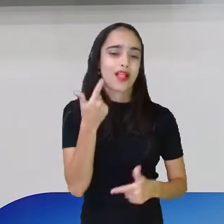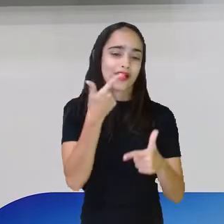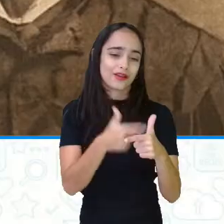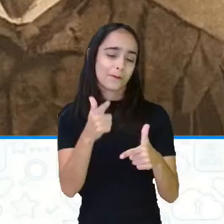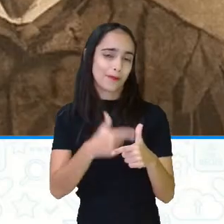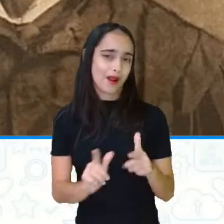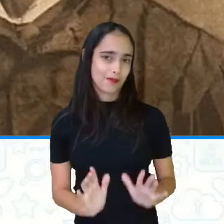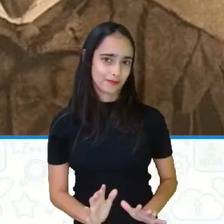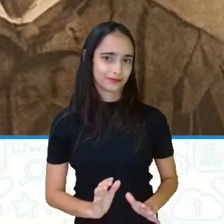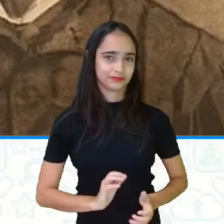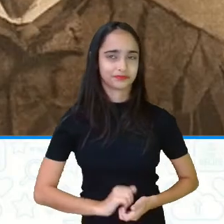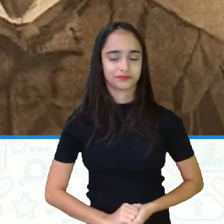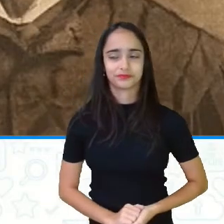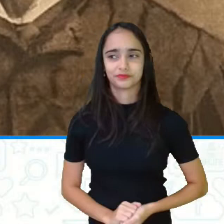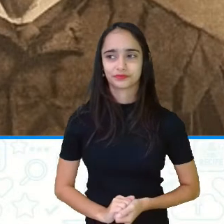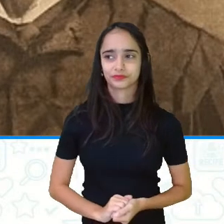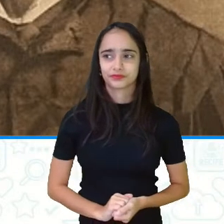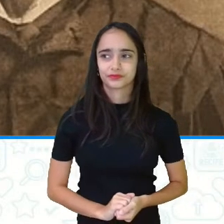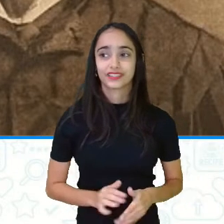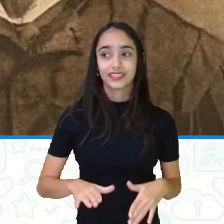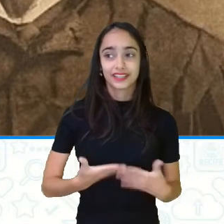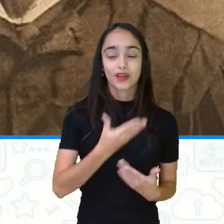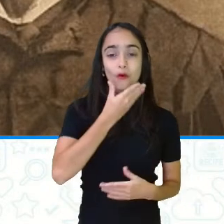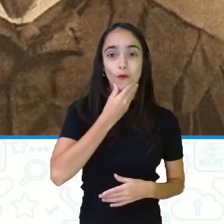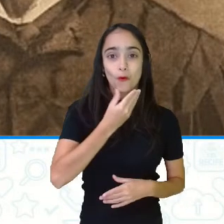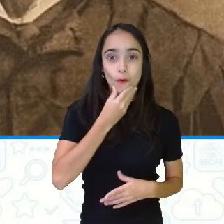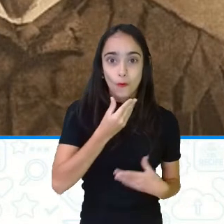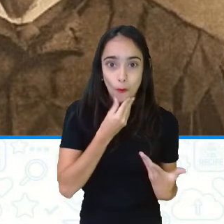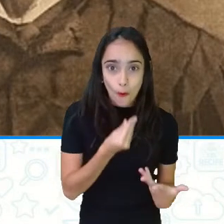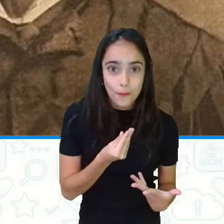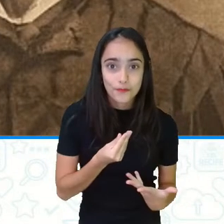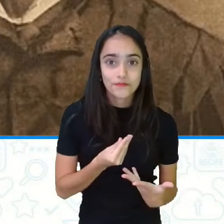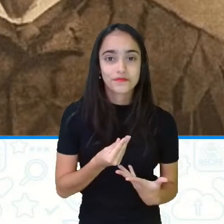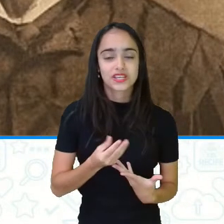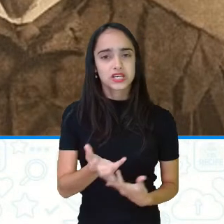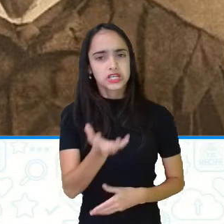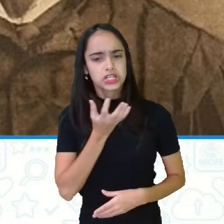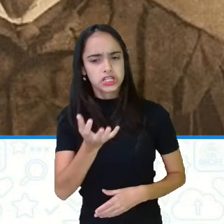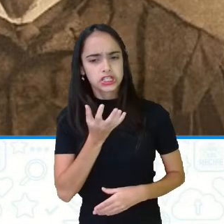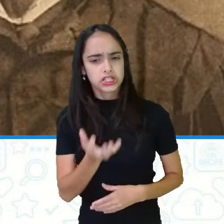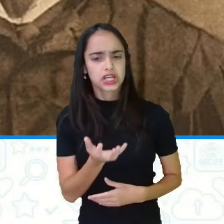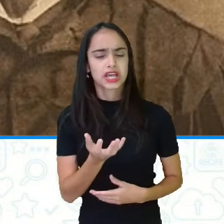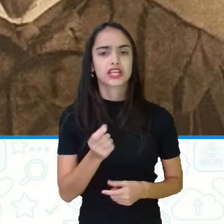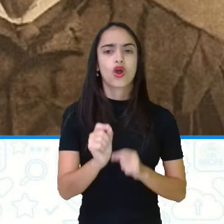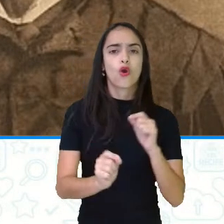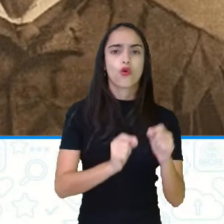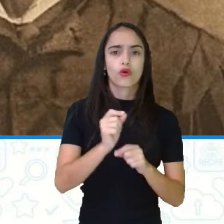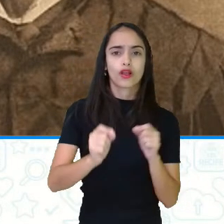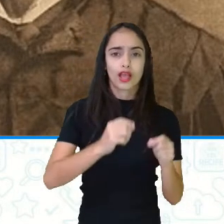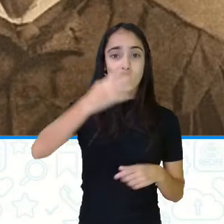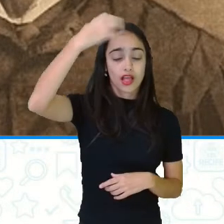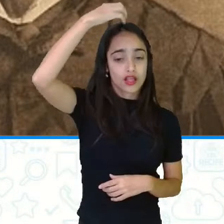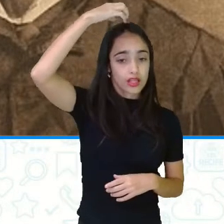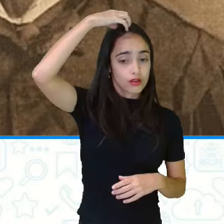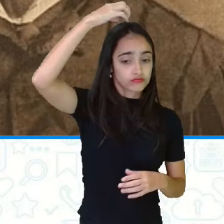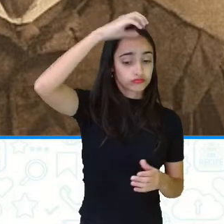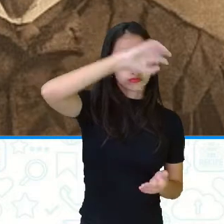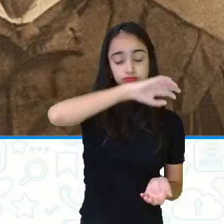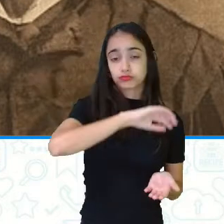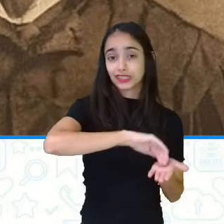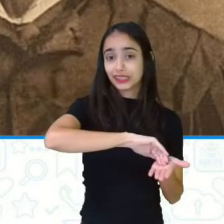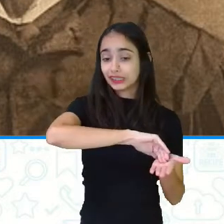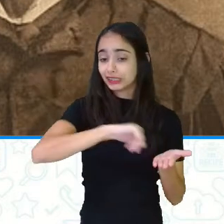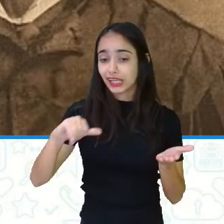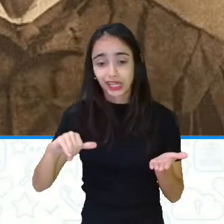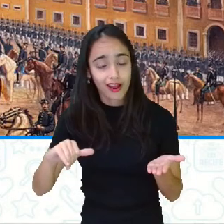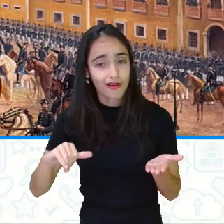Marechal Deodoro, assim como boa parte dos militares, pretendia então derrubar o chefe do cabinete imperial, que é esse aqui,